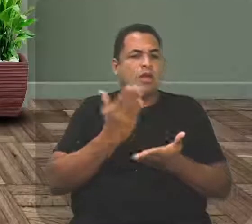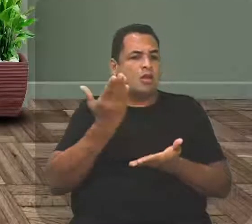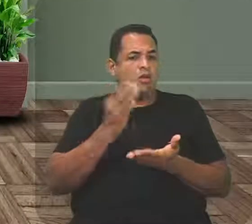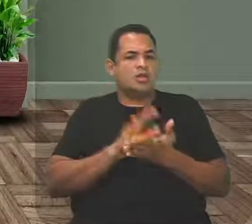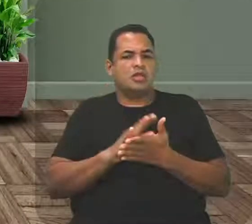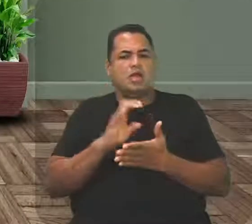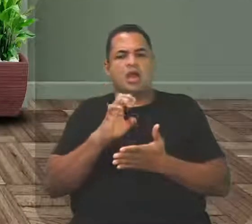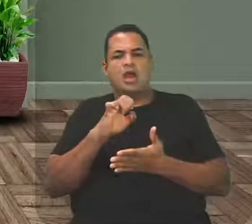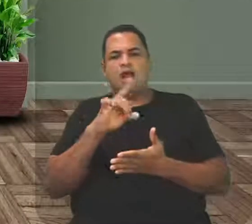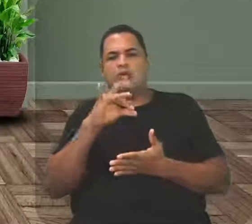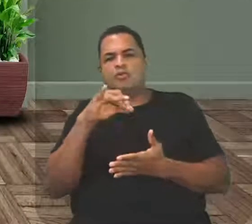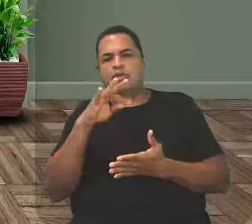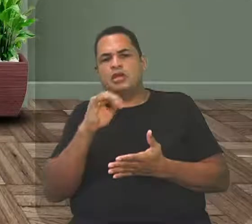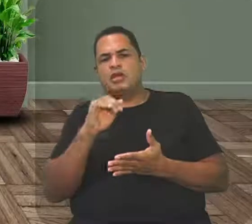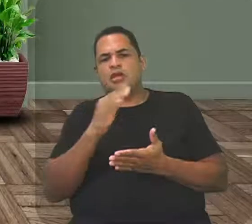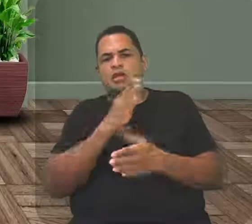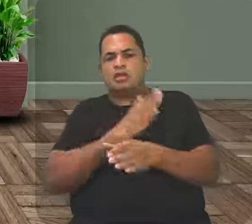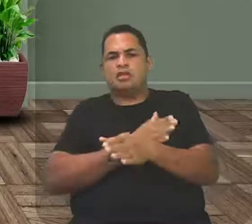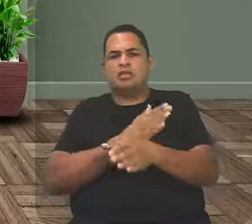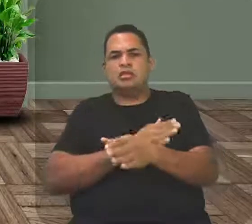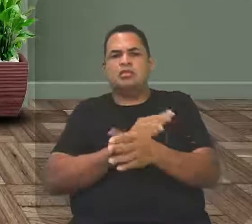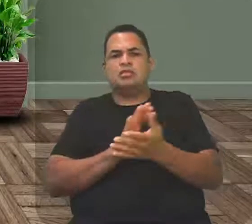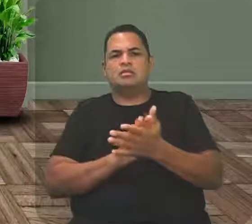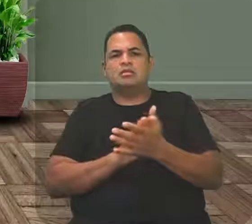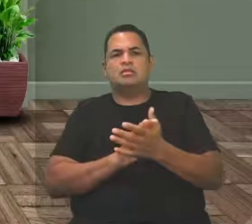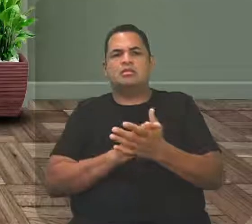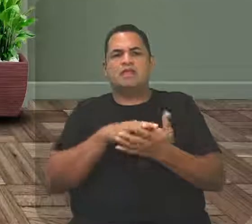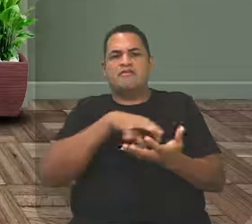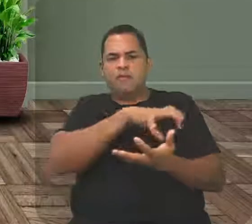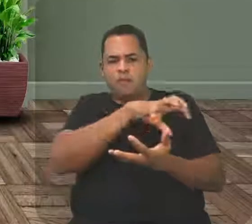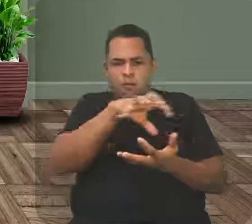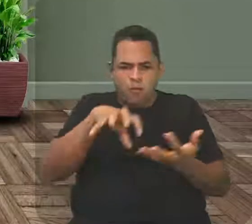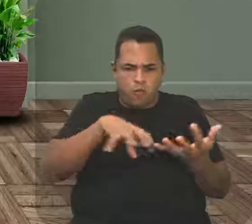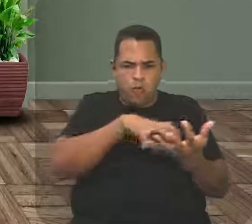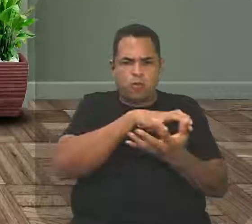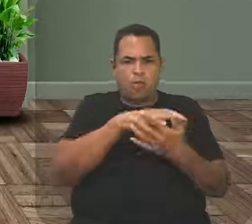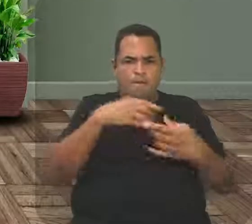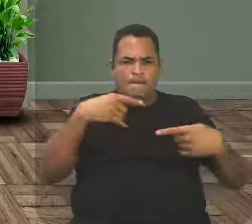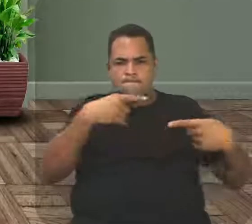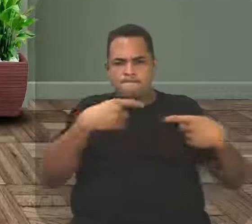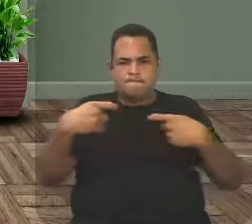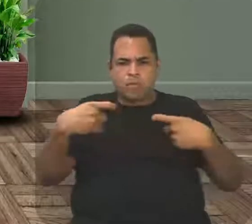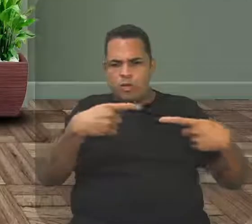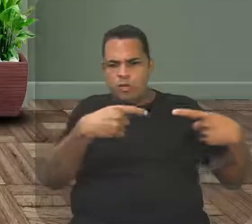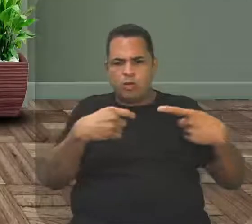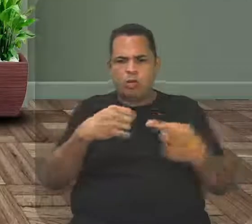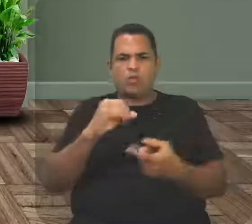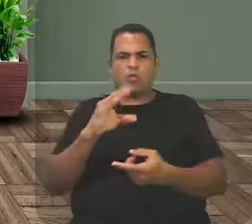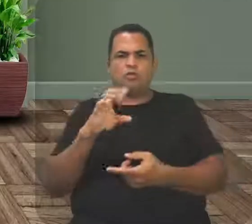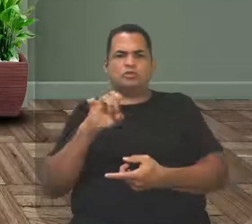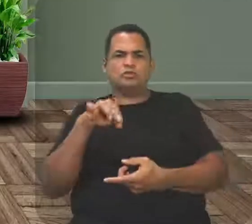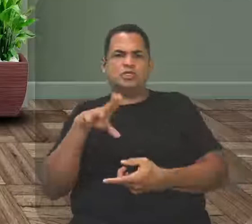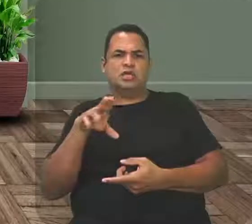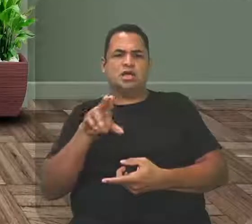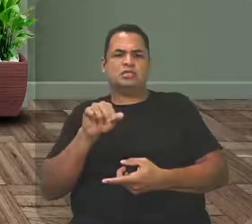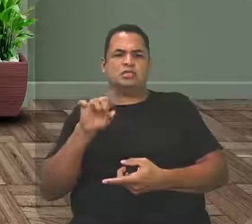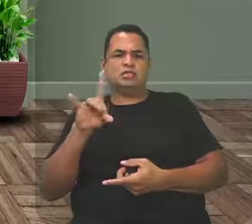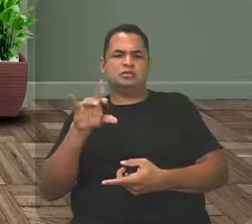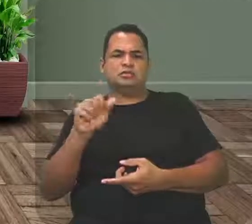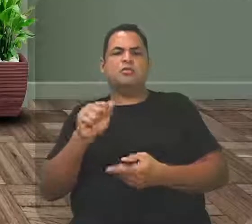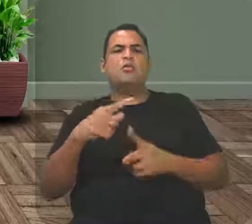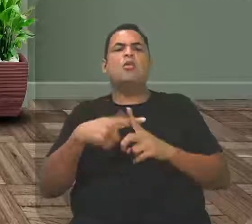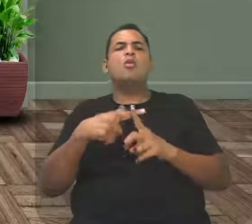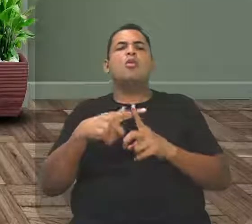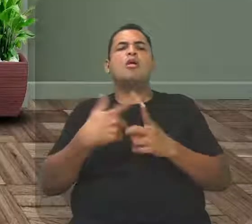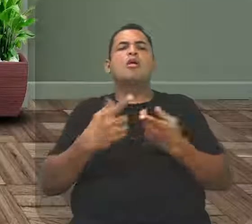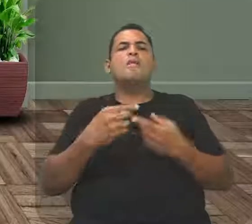Média, houve um movimento chamado de Cruzadas. Por que Cruzadas? Porque eles iam para o Oriente com cruzes no peito,